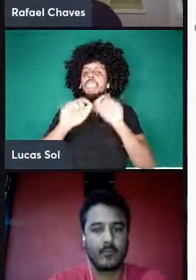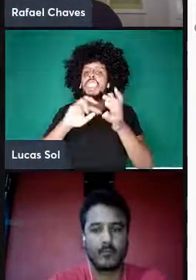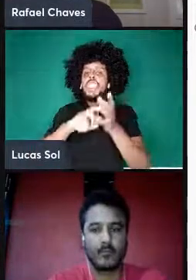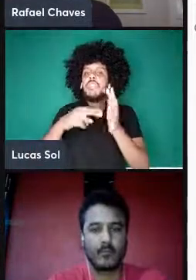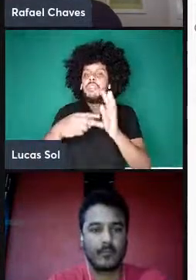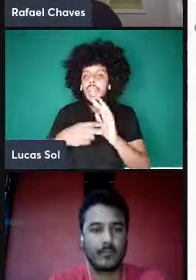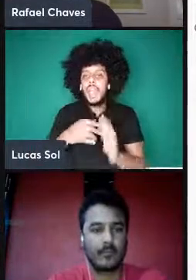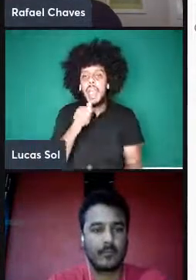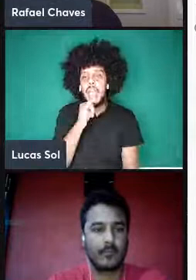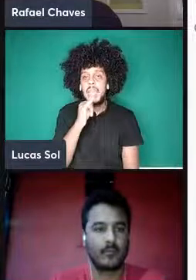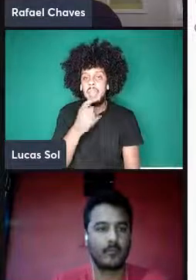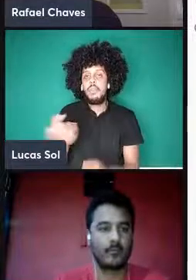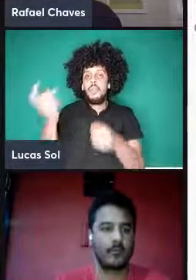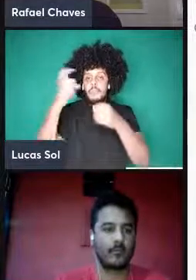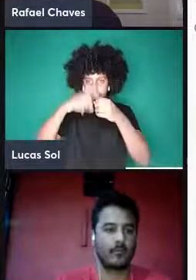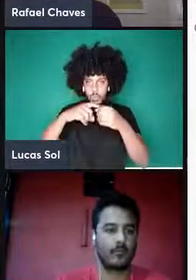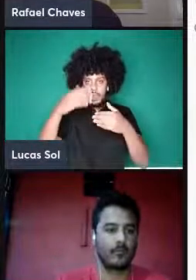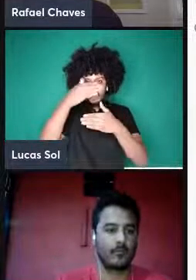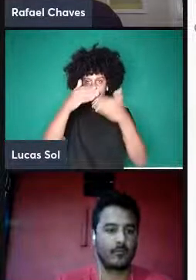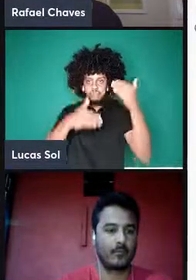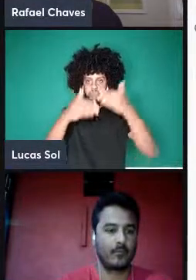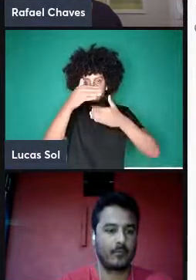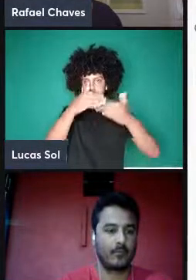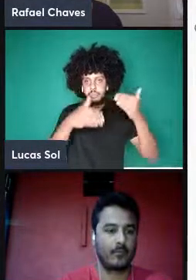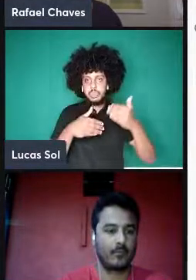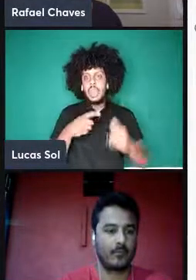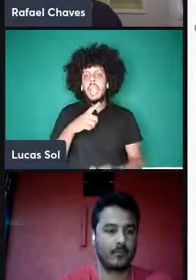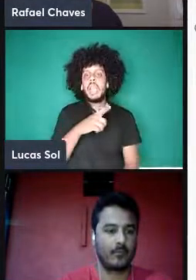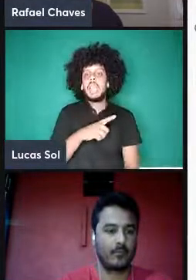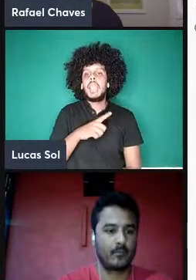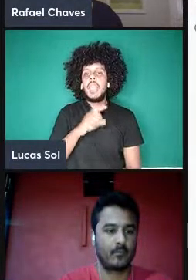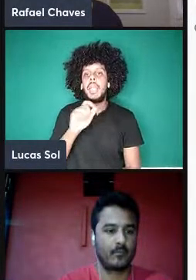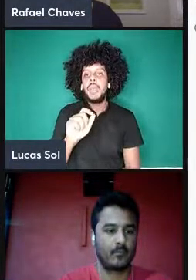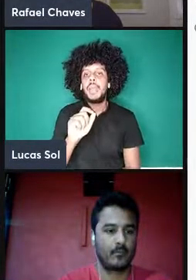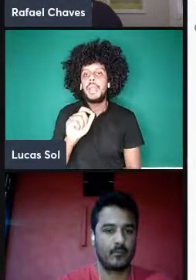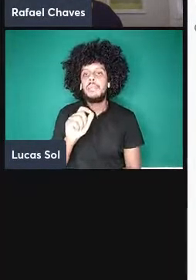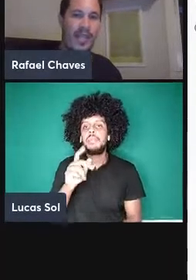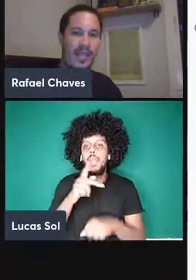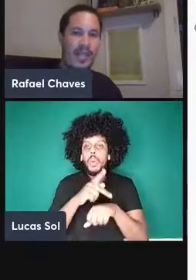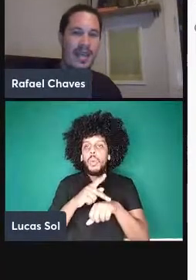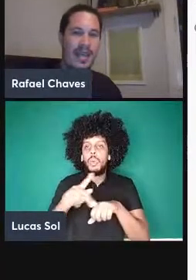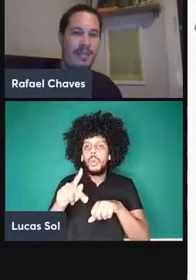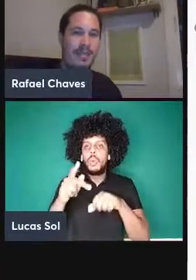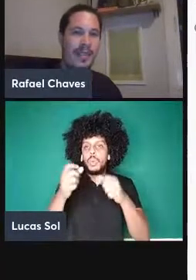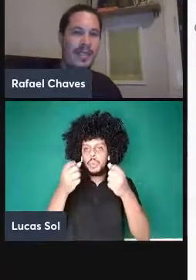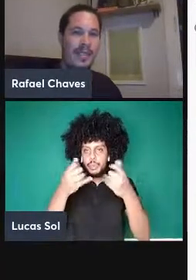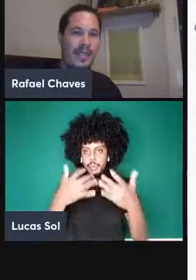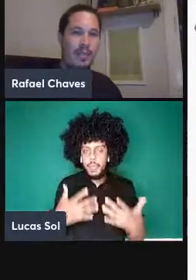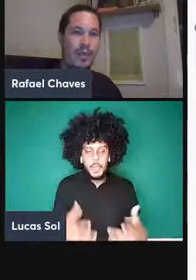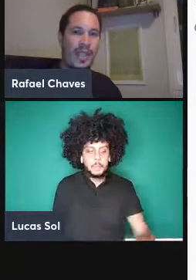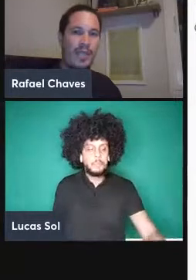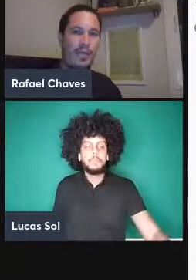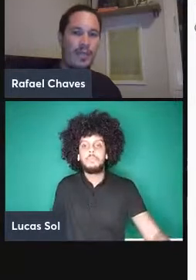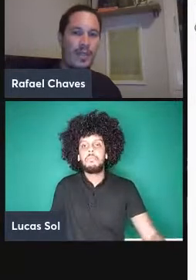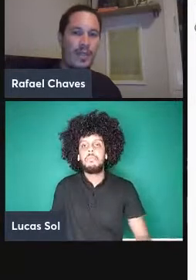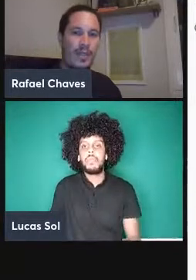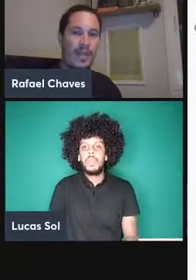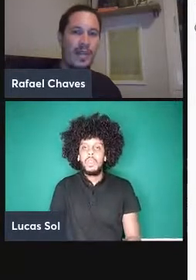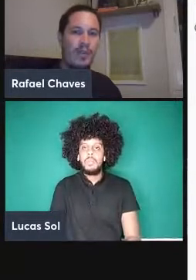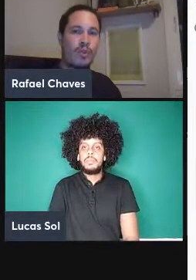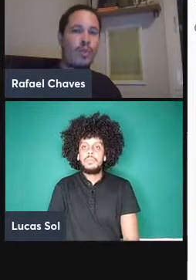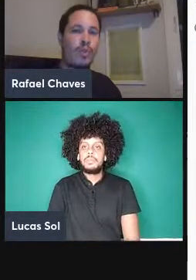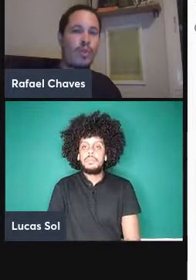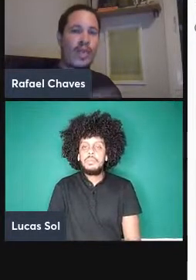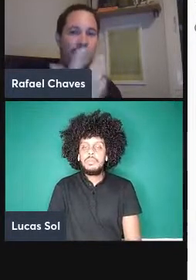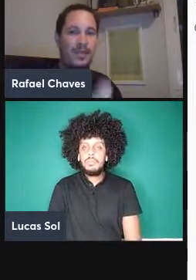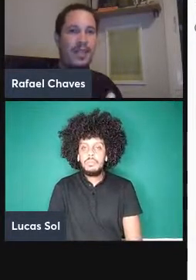um certo estado puro si que tá aqui na esfera de bloco então ele é parametrizado por teta e por fi então